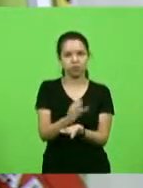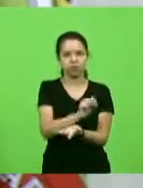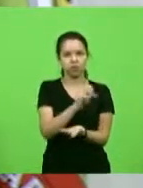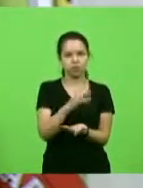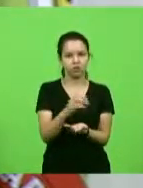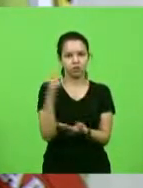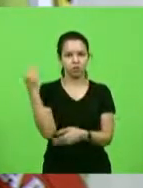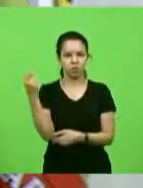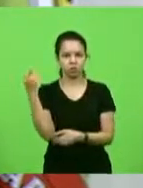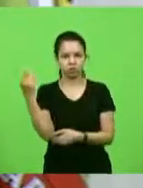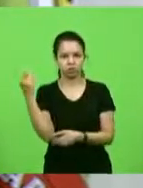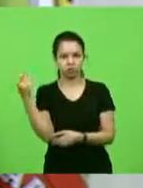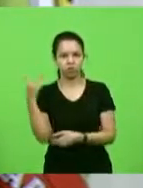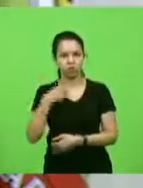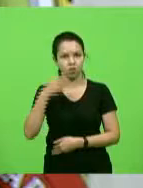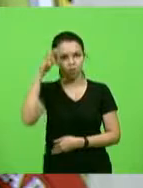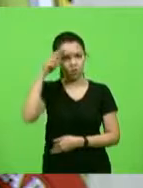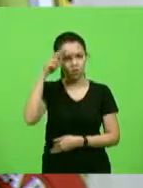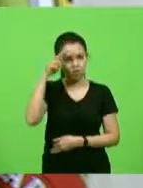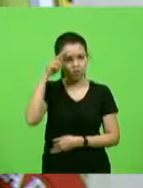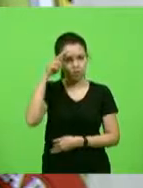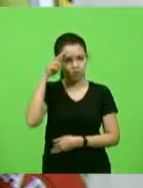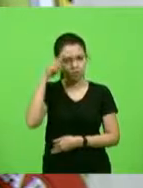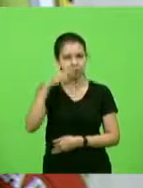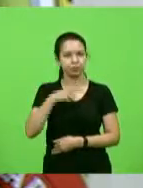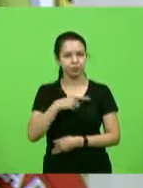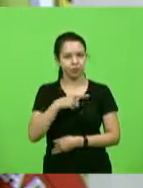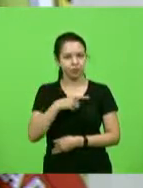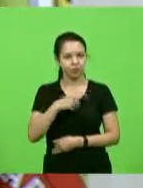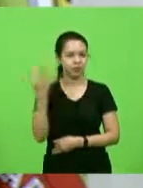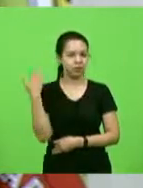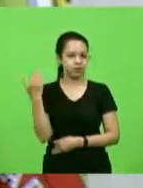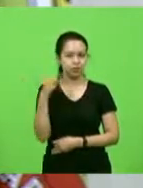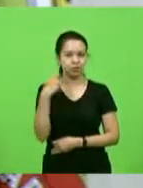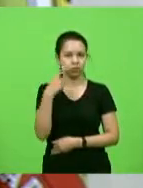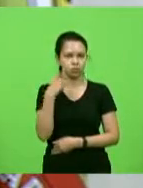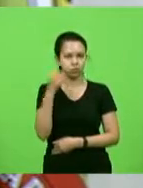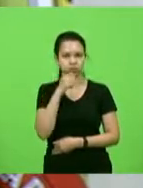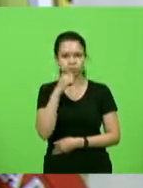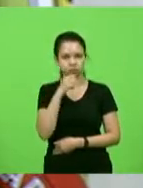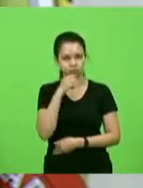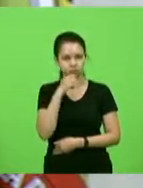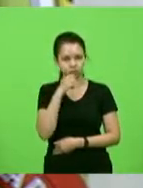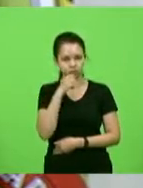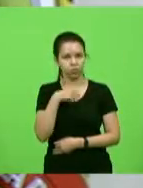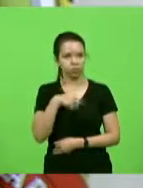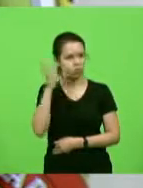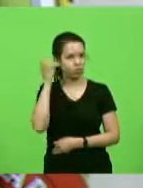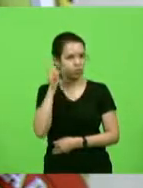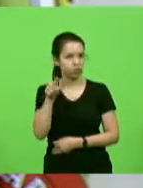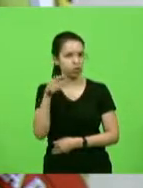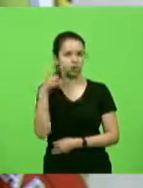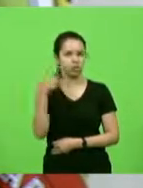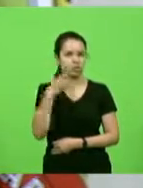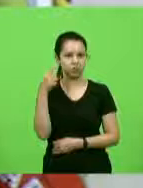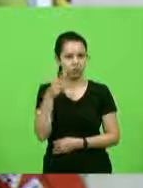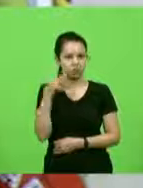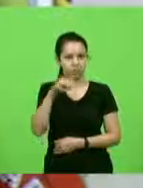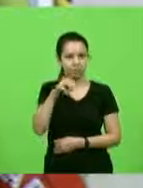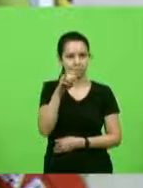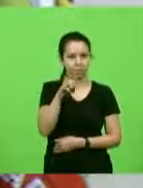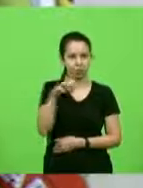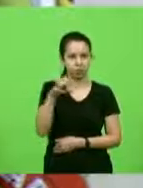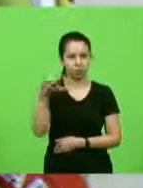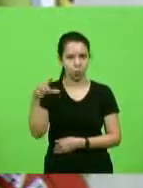lembro muito bem, eu ainda não era deputado e ouvia o então deputado Manoel Mota,